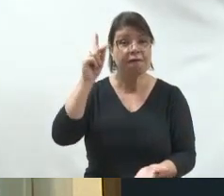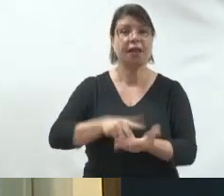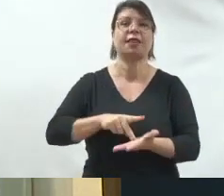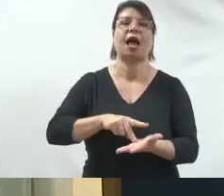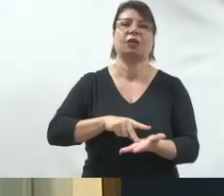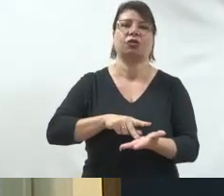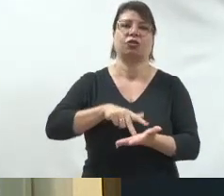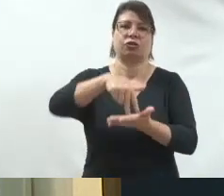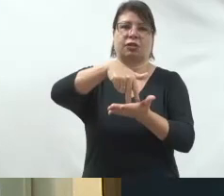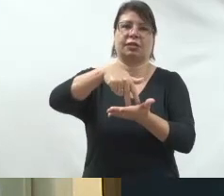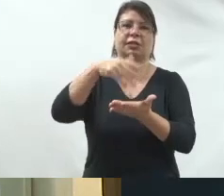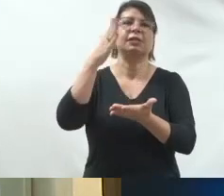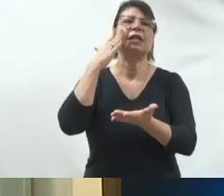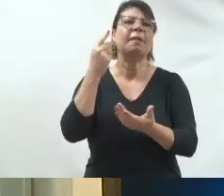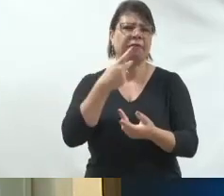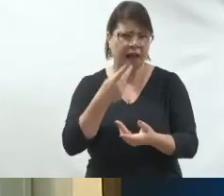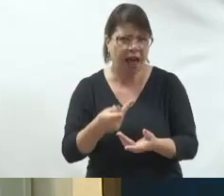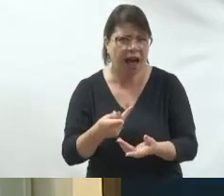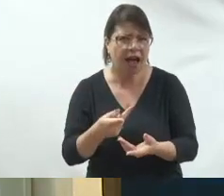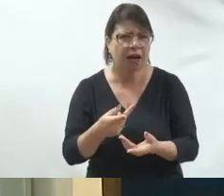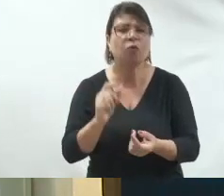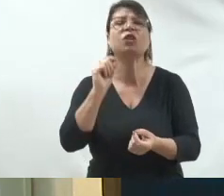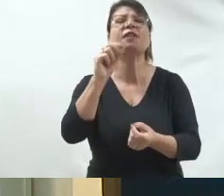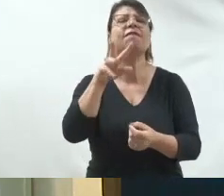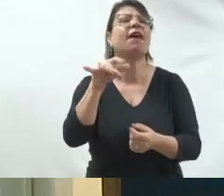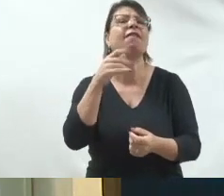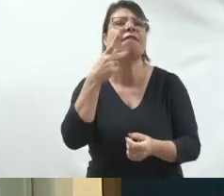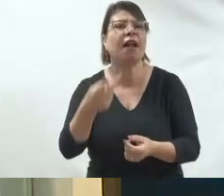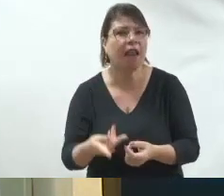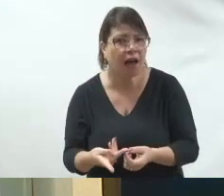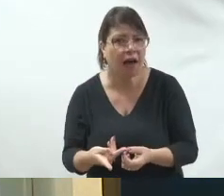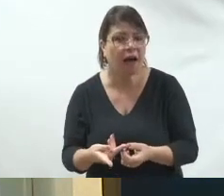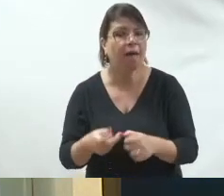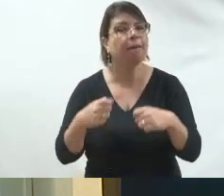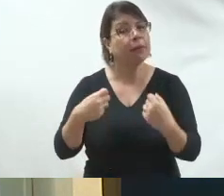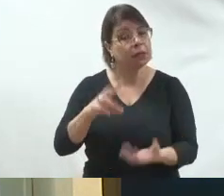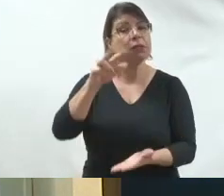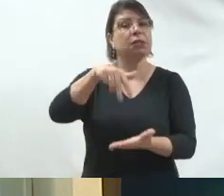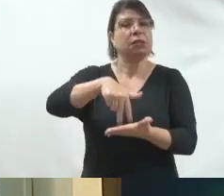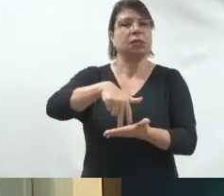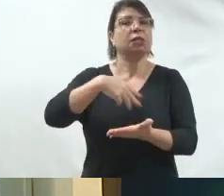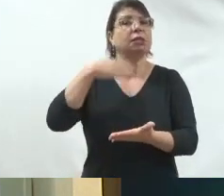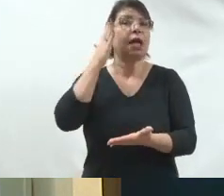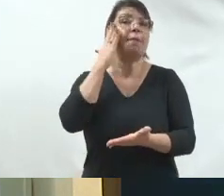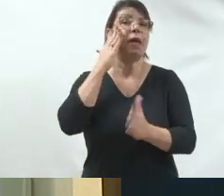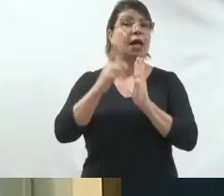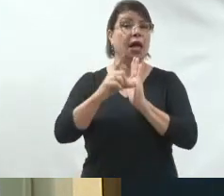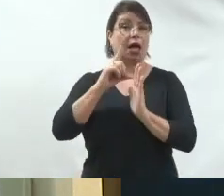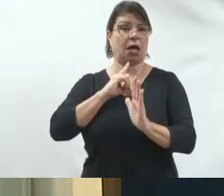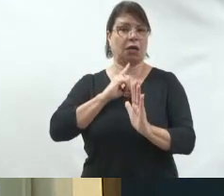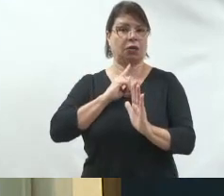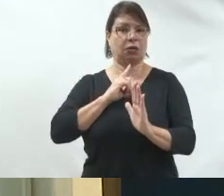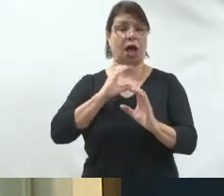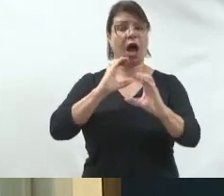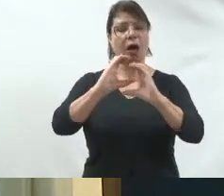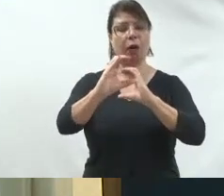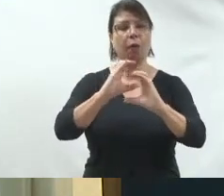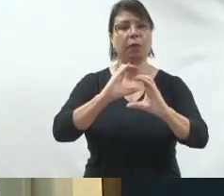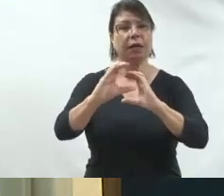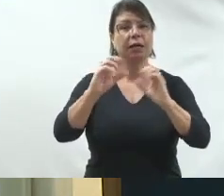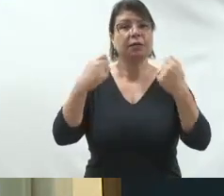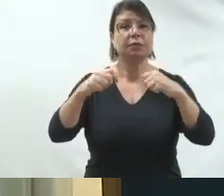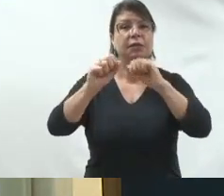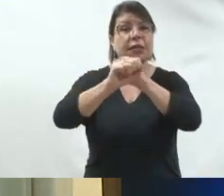você vai falar antes de mais nada. Então, ao invés de você estar preocupado com essa questão da sua comunicação, já querer agora um